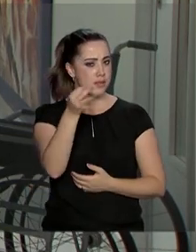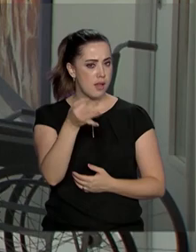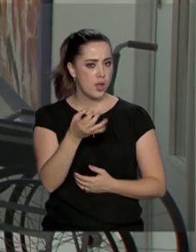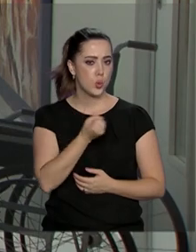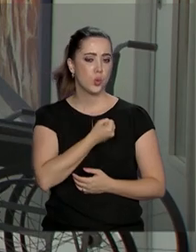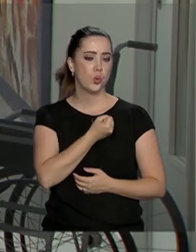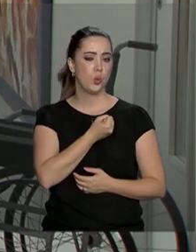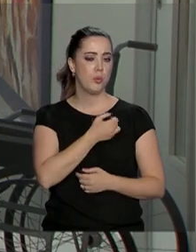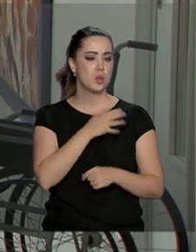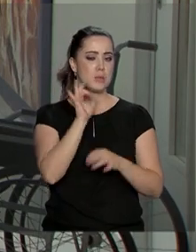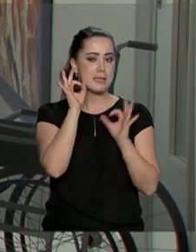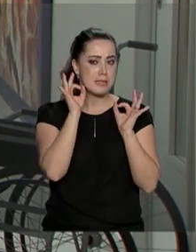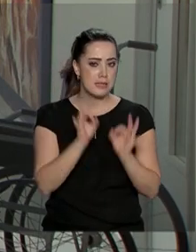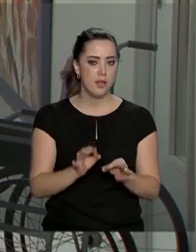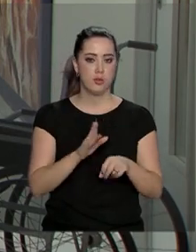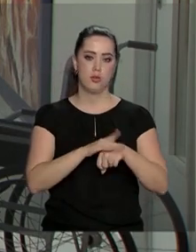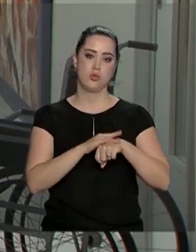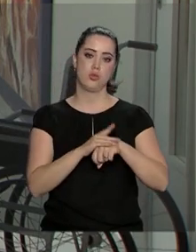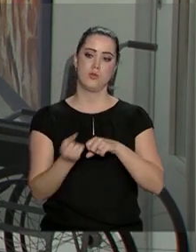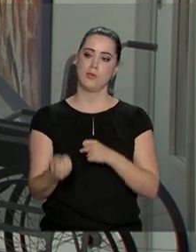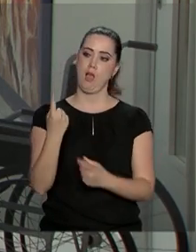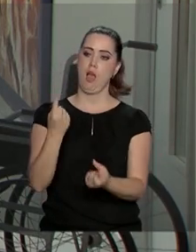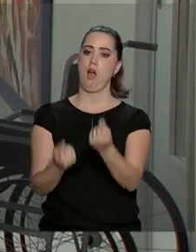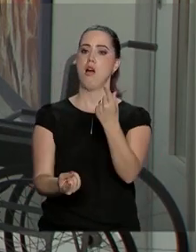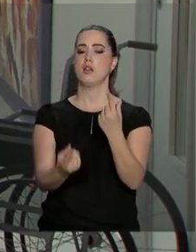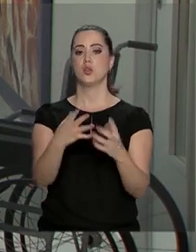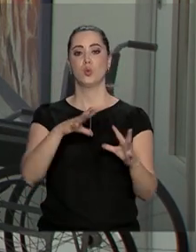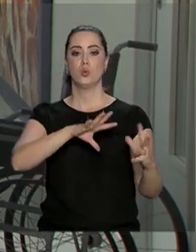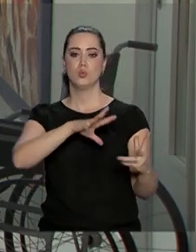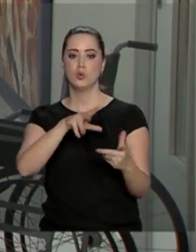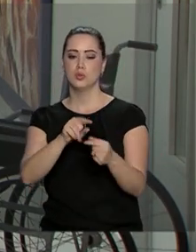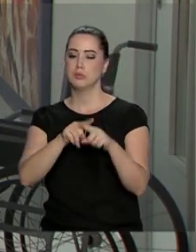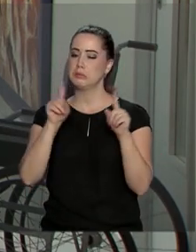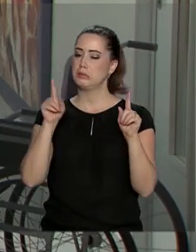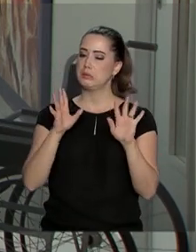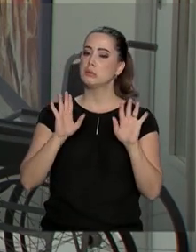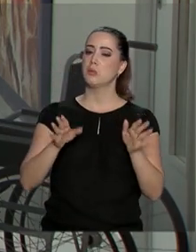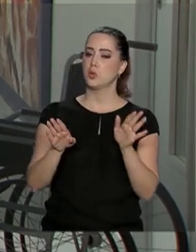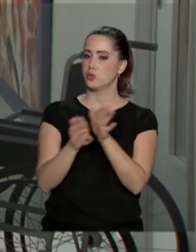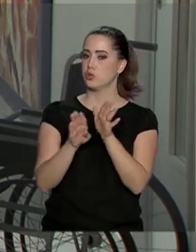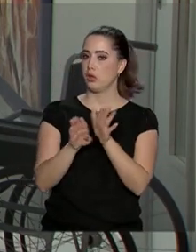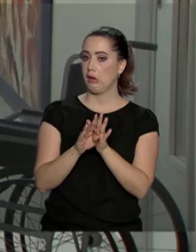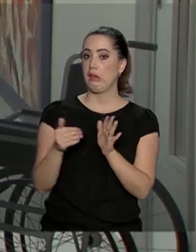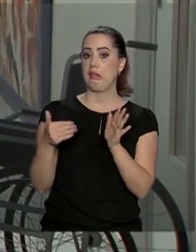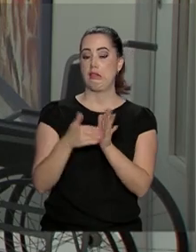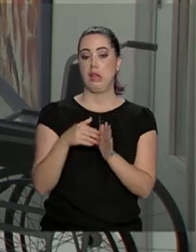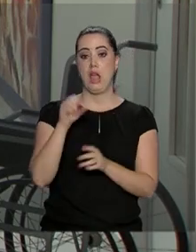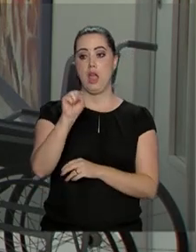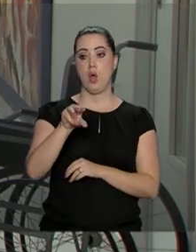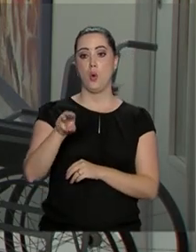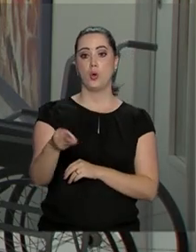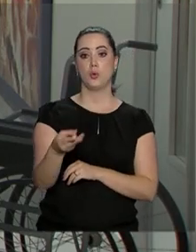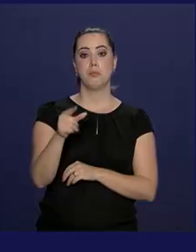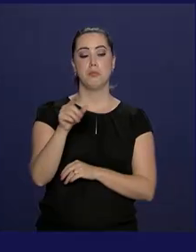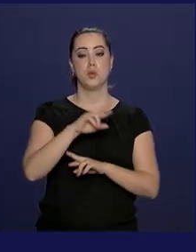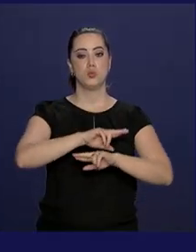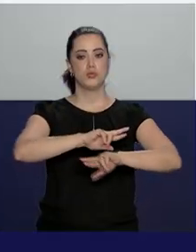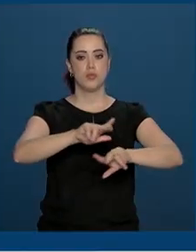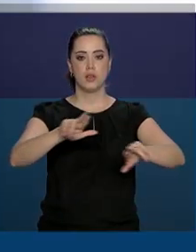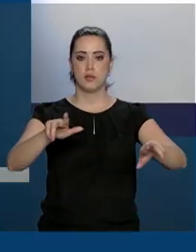exato de doenças raras no mundo, mas os pesquisadores estimam que elas podem chegar a até 8 mil tipos.